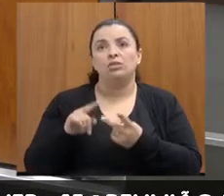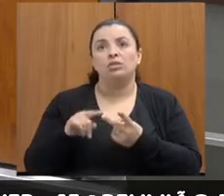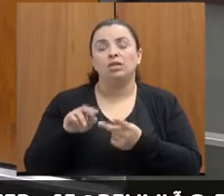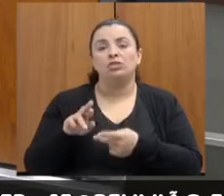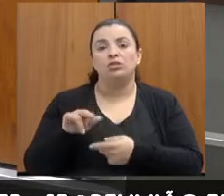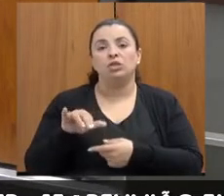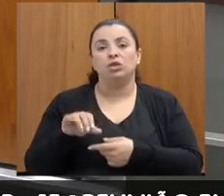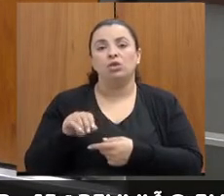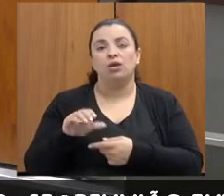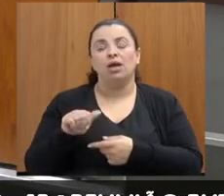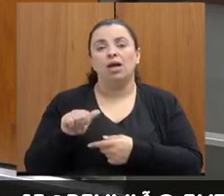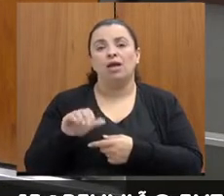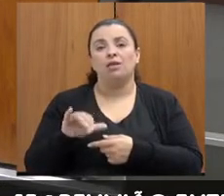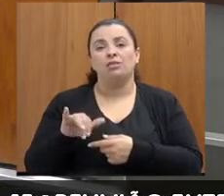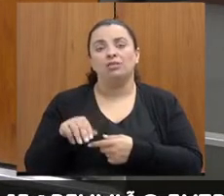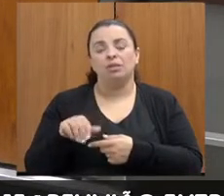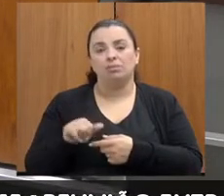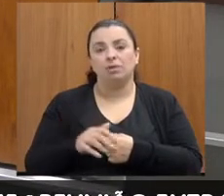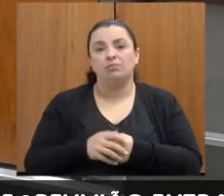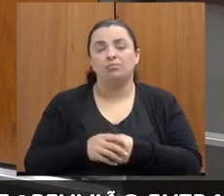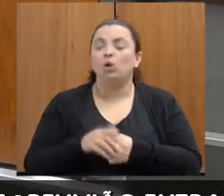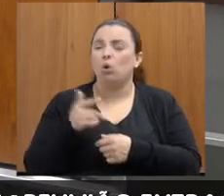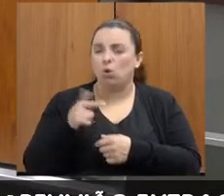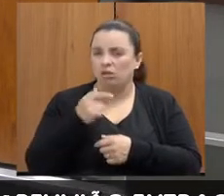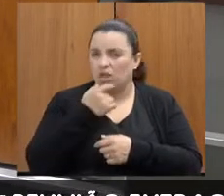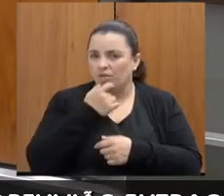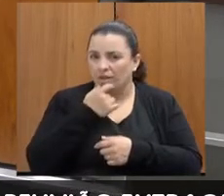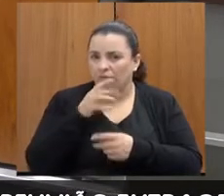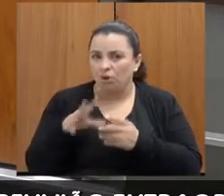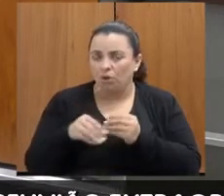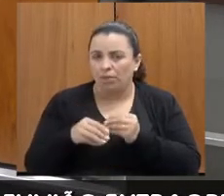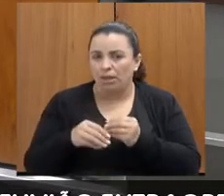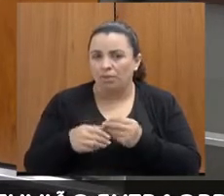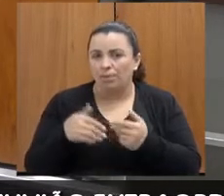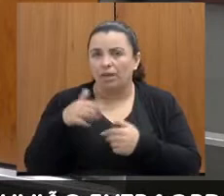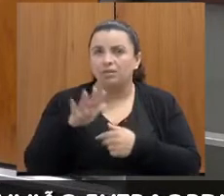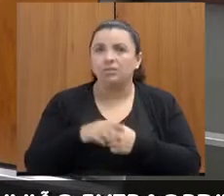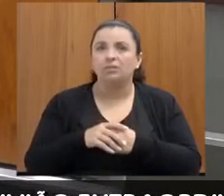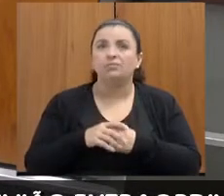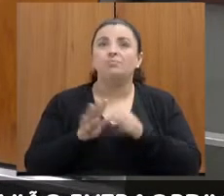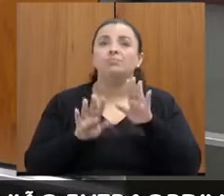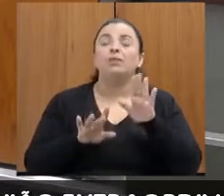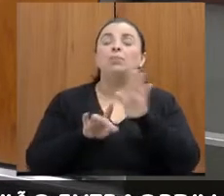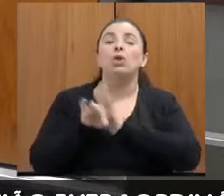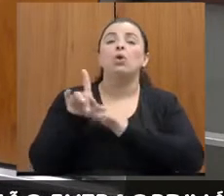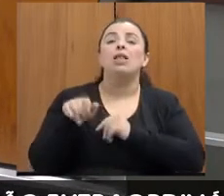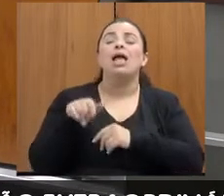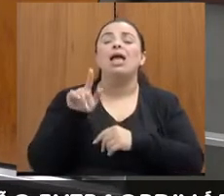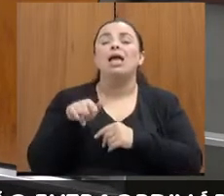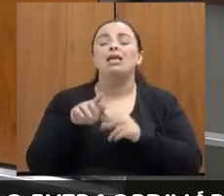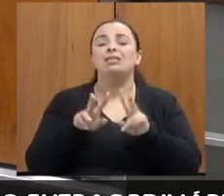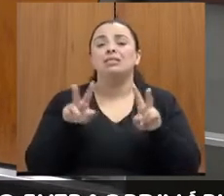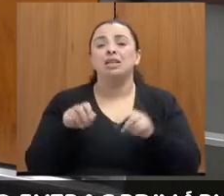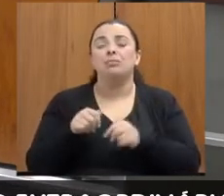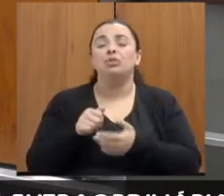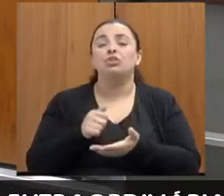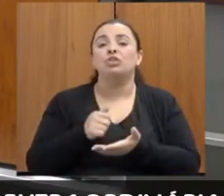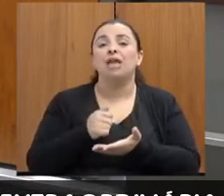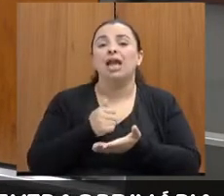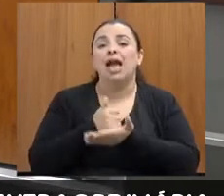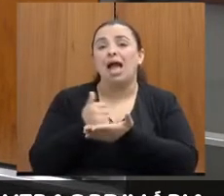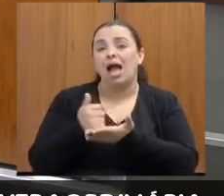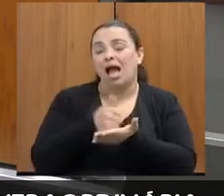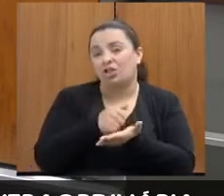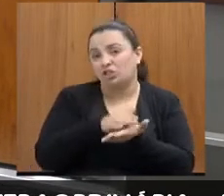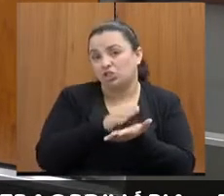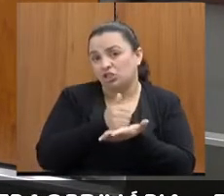Mais algum complemento sobre Nova Lima? Não? Ok. Sobre essa questão do agendamento, é só para a gente especificar que a gente agenda